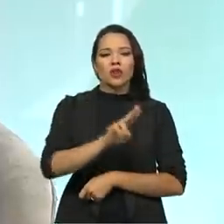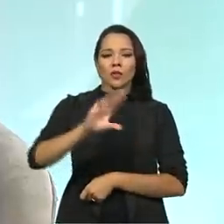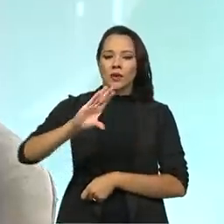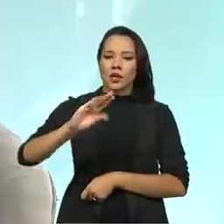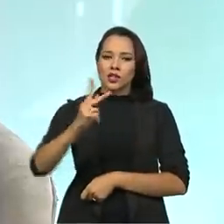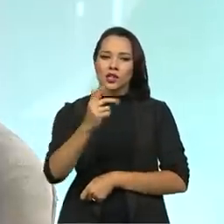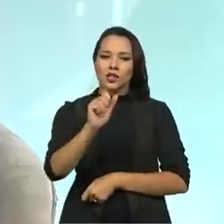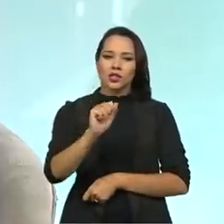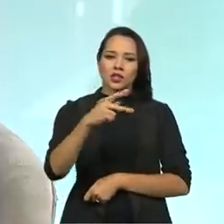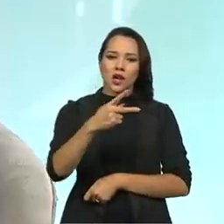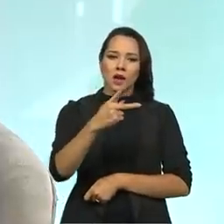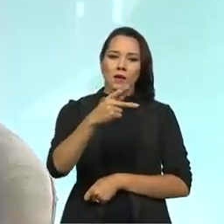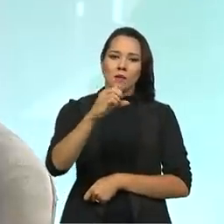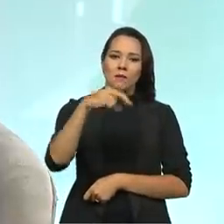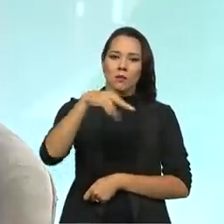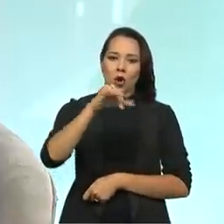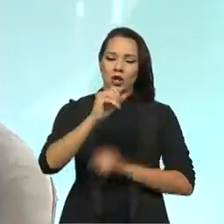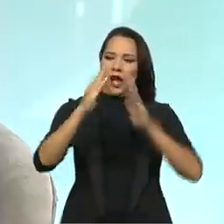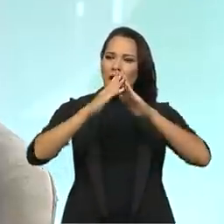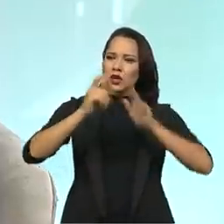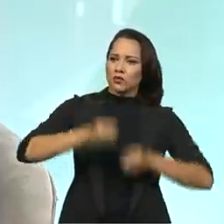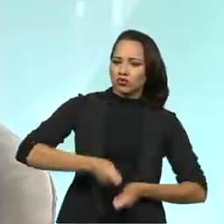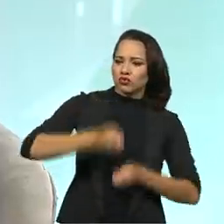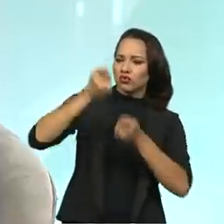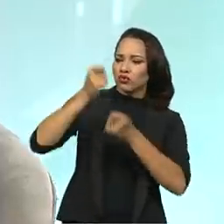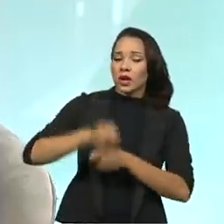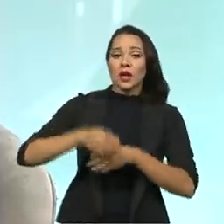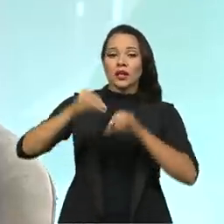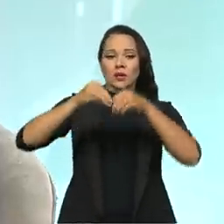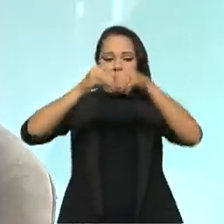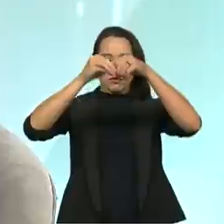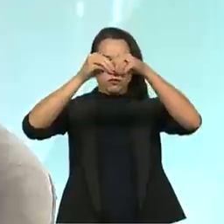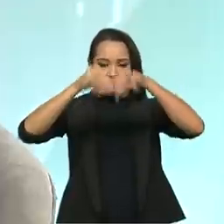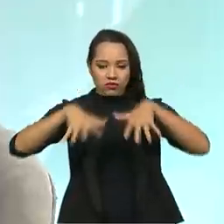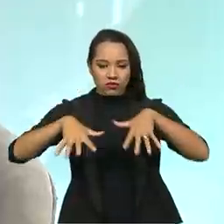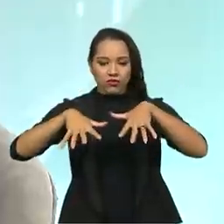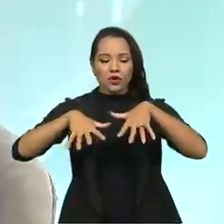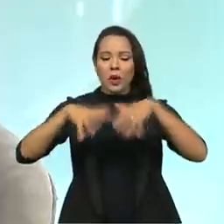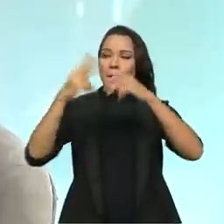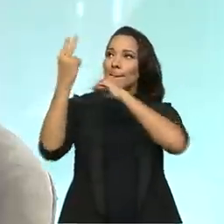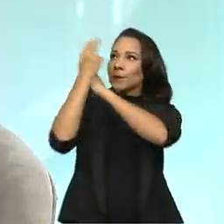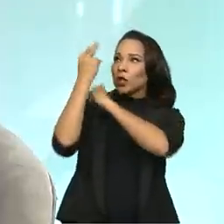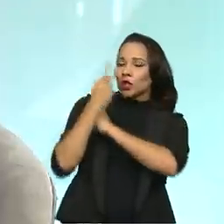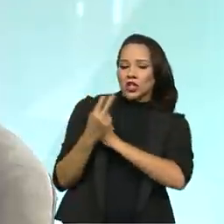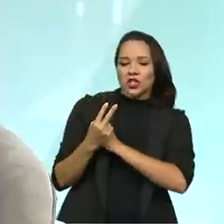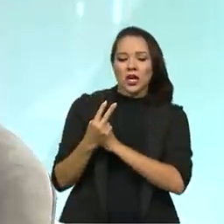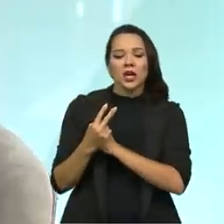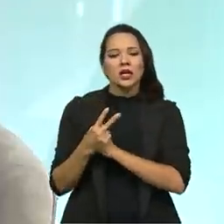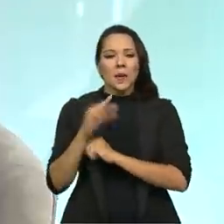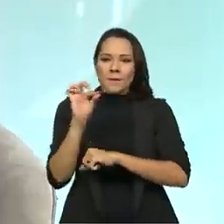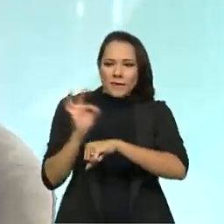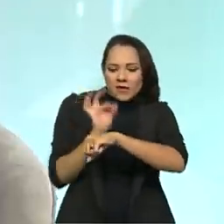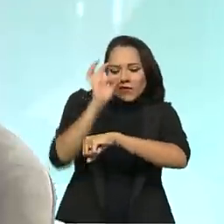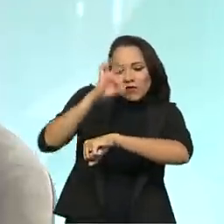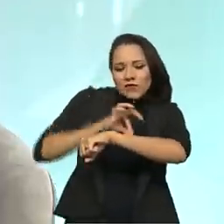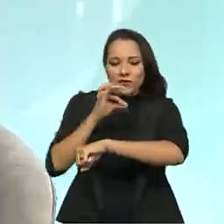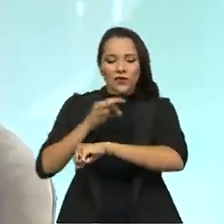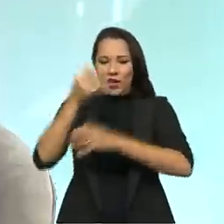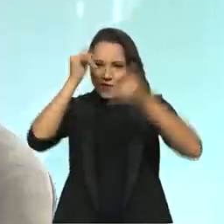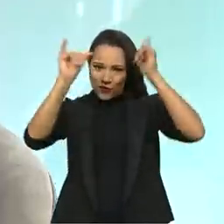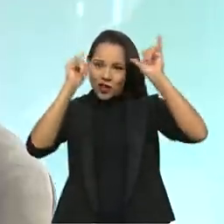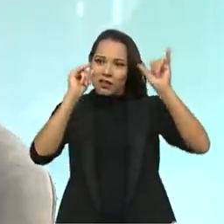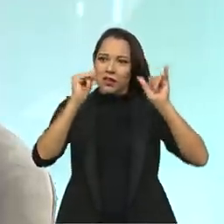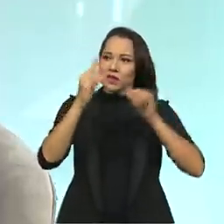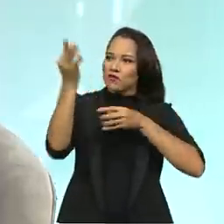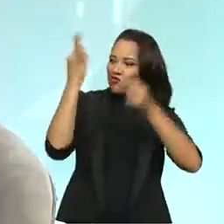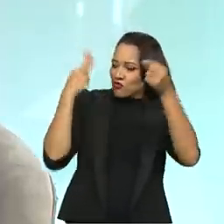àquelas grandes casas. Distribuição de mosquiteiros impregnados de veneno, para matar um mosquito ali, impedir que durante a noite a